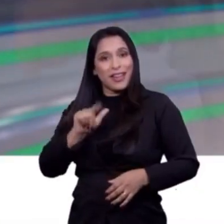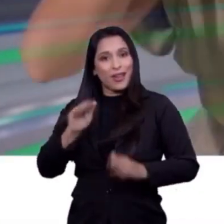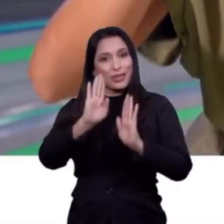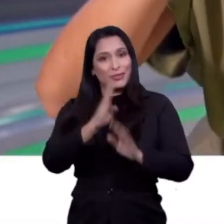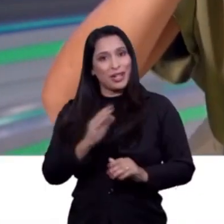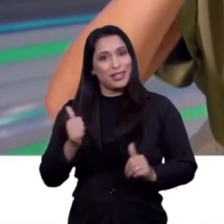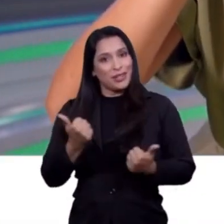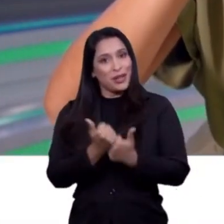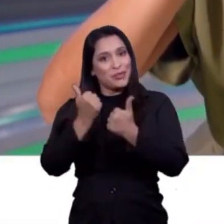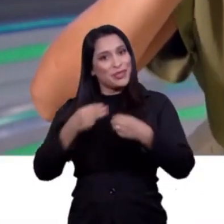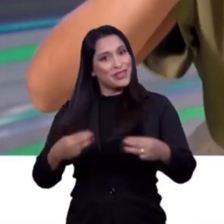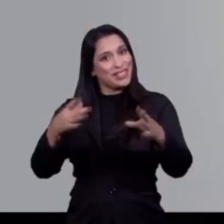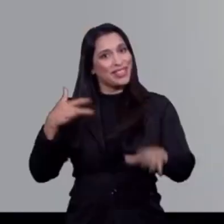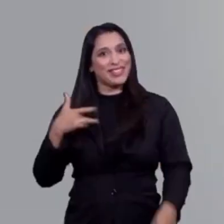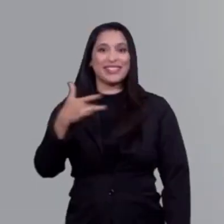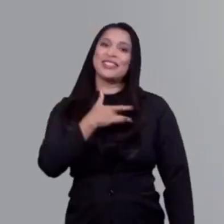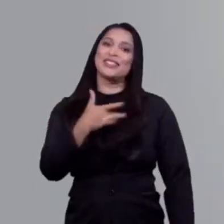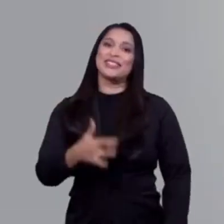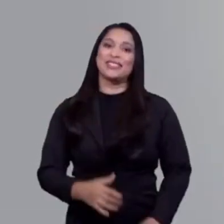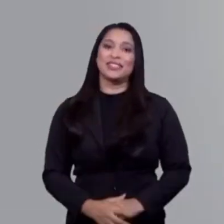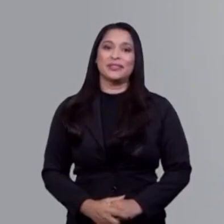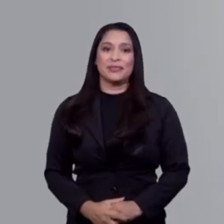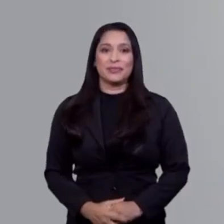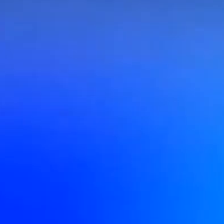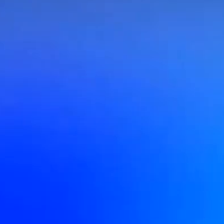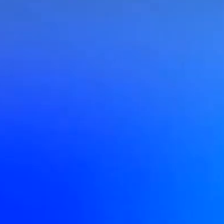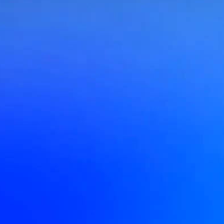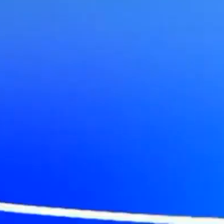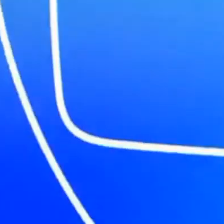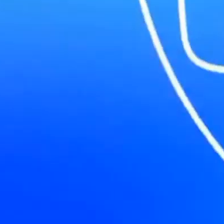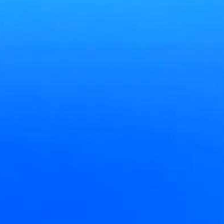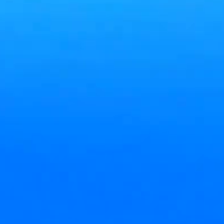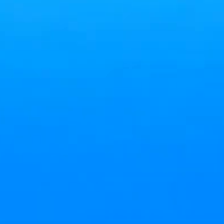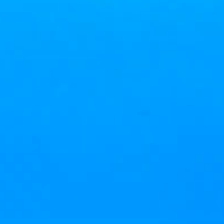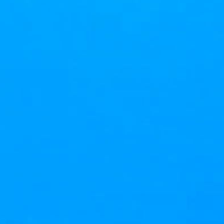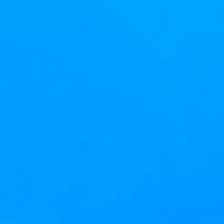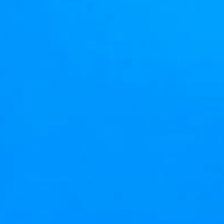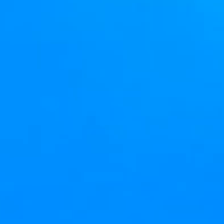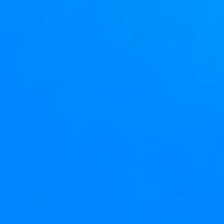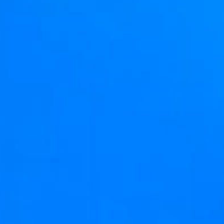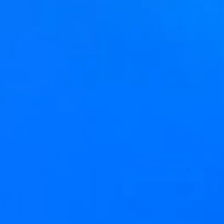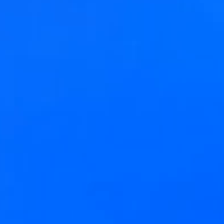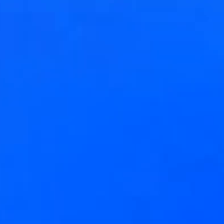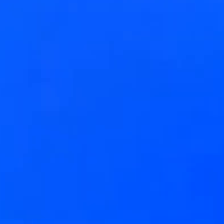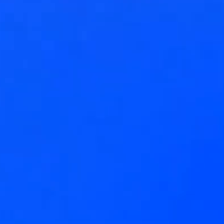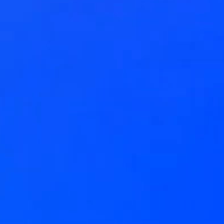Colégio Notarial do Brasil com o apoio do Ministério da Saúde. Apoio Globo. Apoio